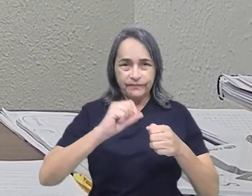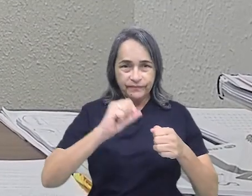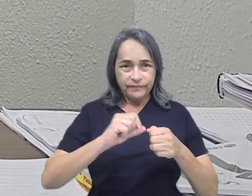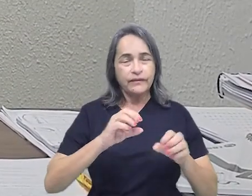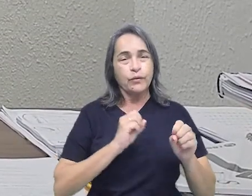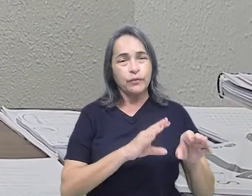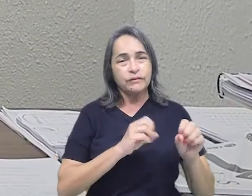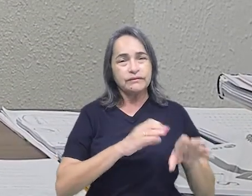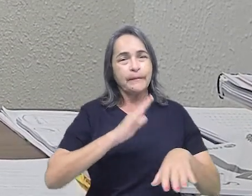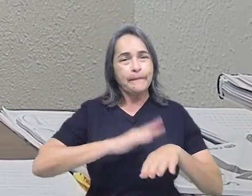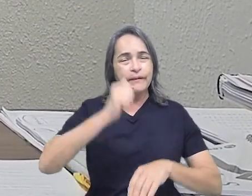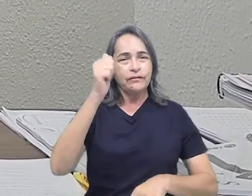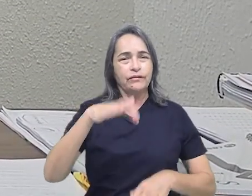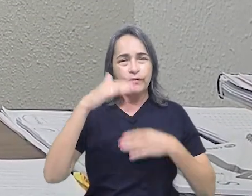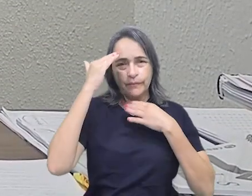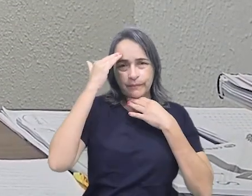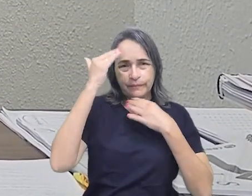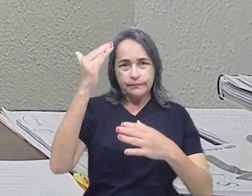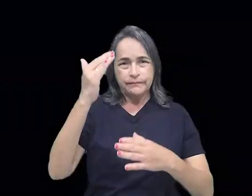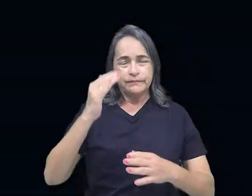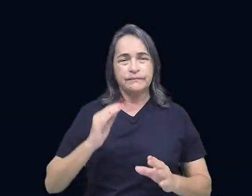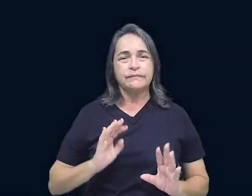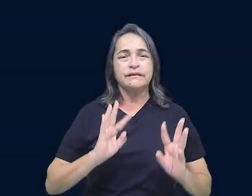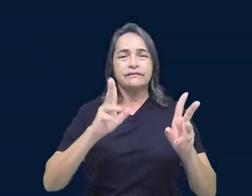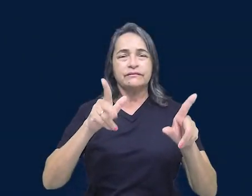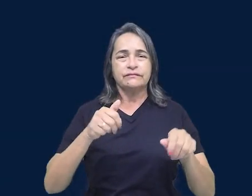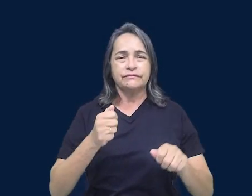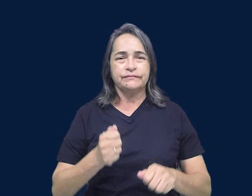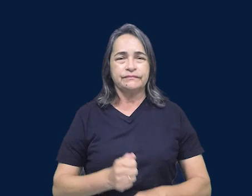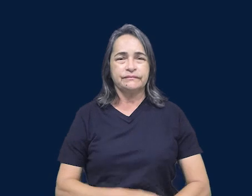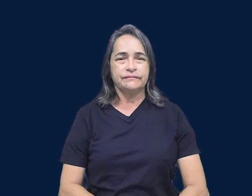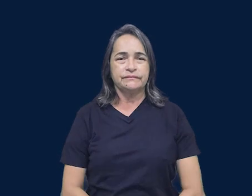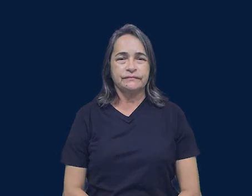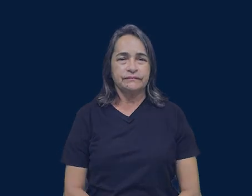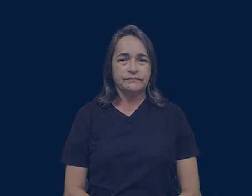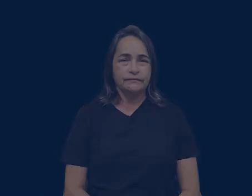educação melhor. Muito obrigado a todos. Obrigado.